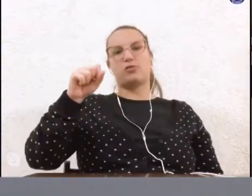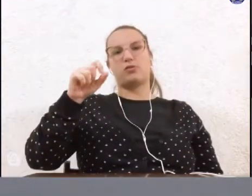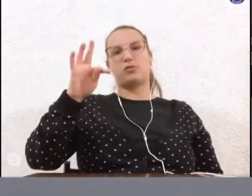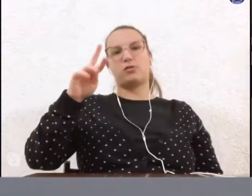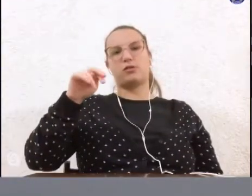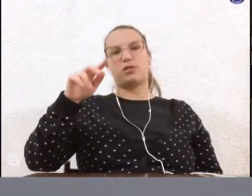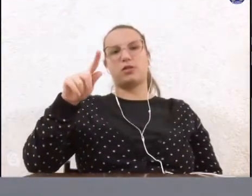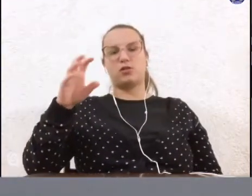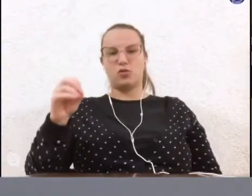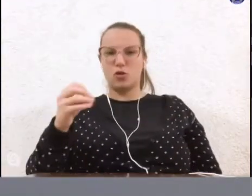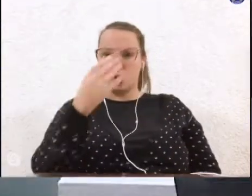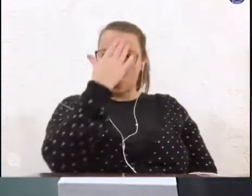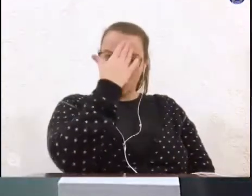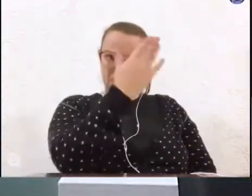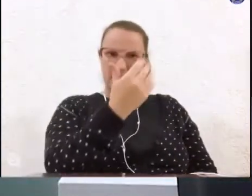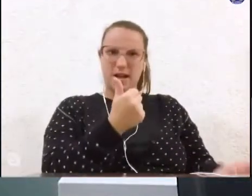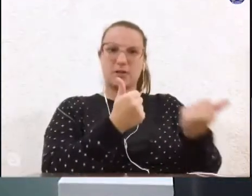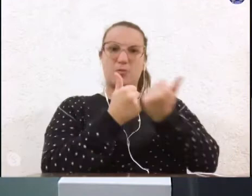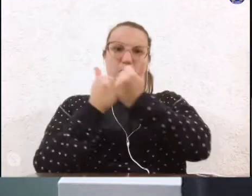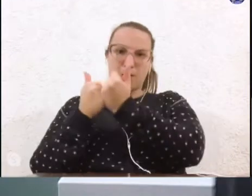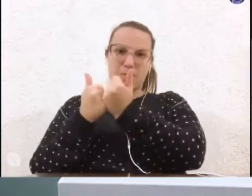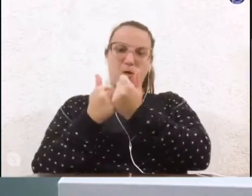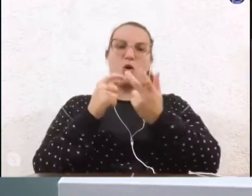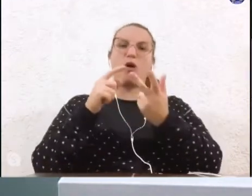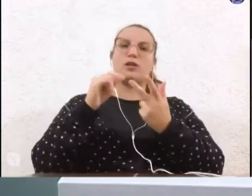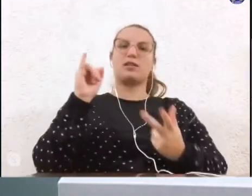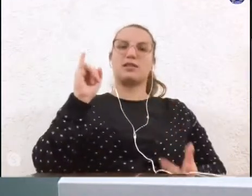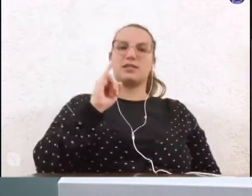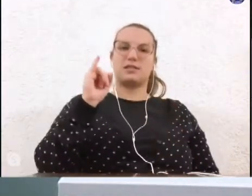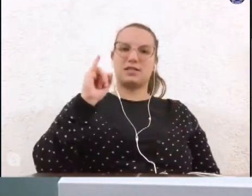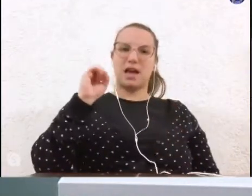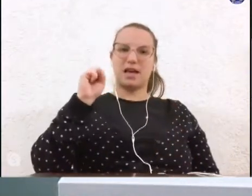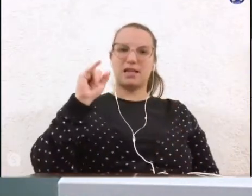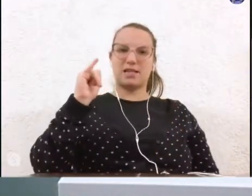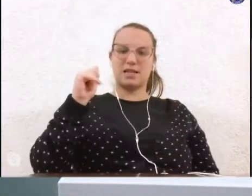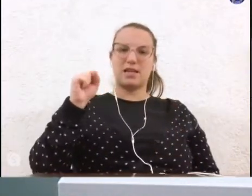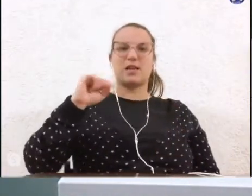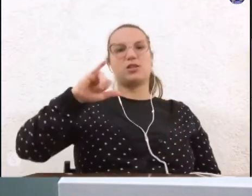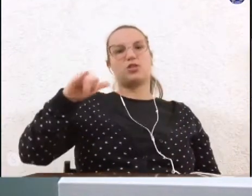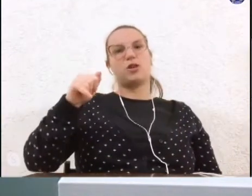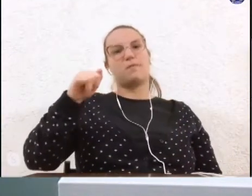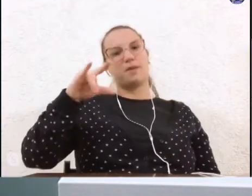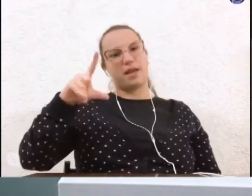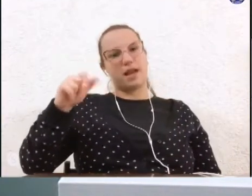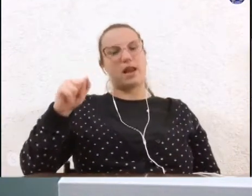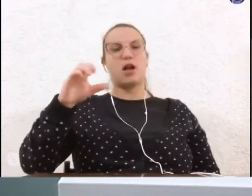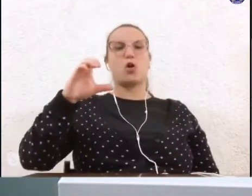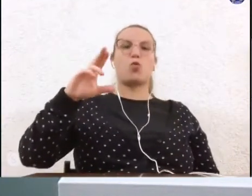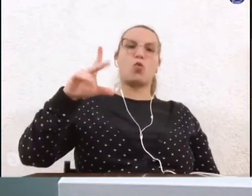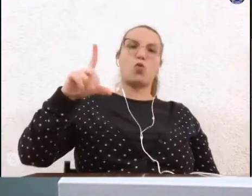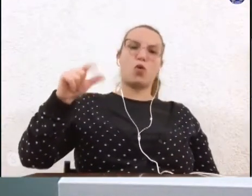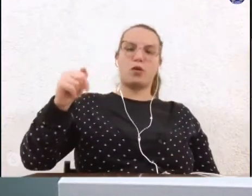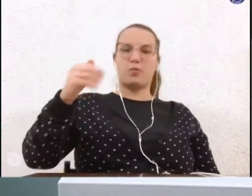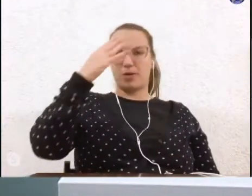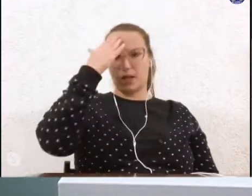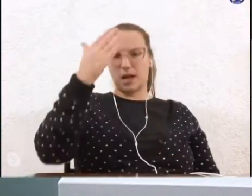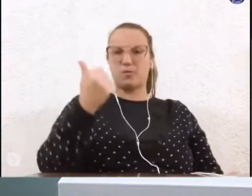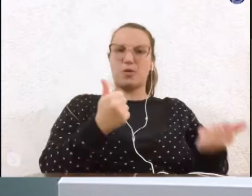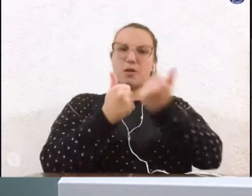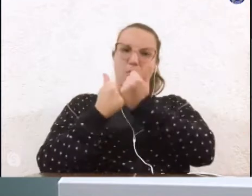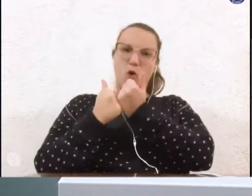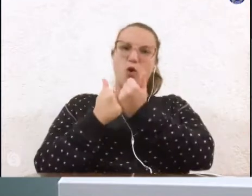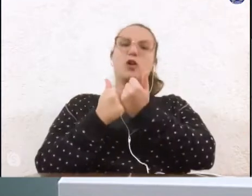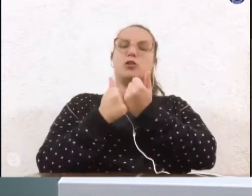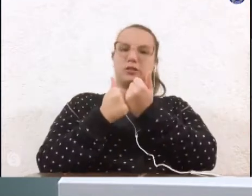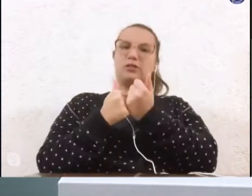Eu agradeço o apoio do vereador Isaías, da vereadora Jamila, vereador Kula. Muito obrigado pelo apoio. Coloco à disposição